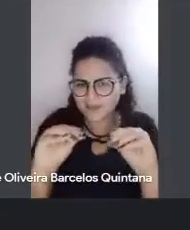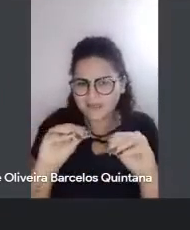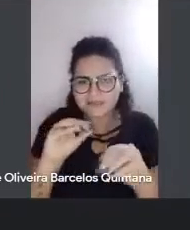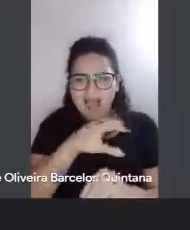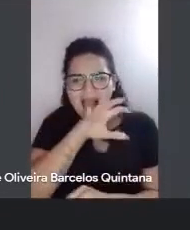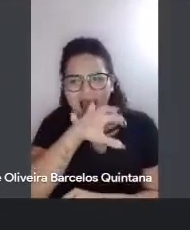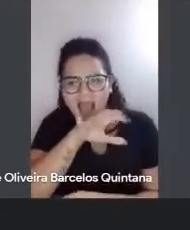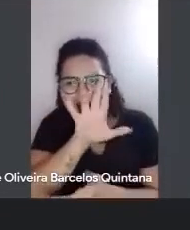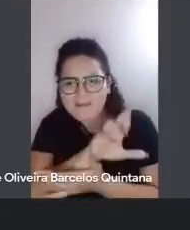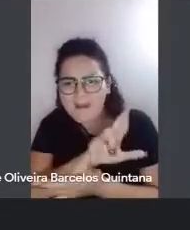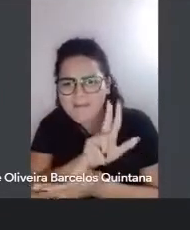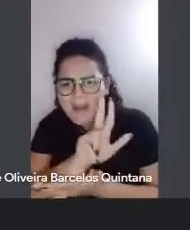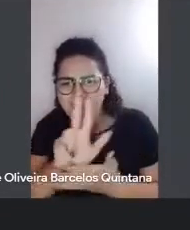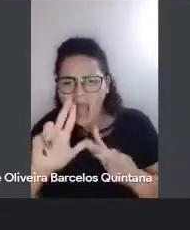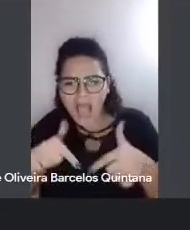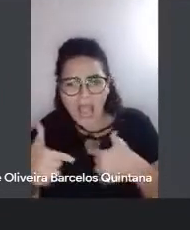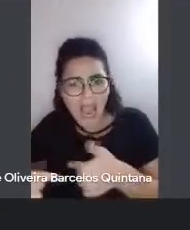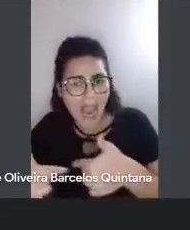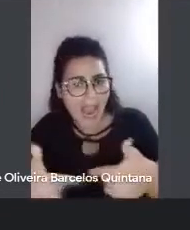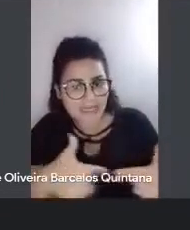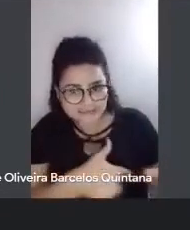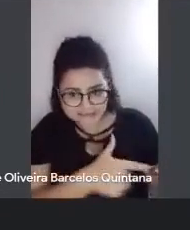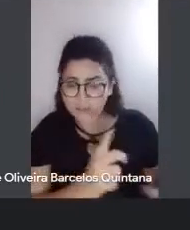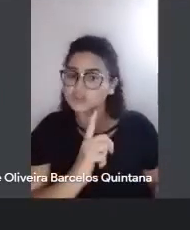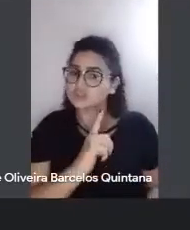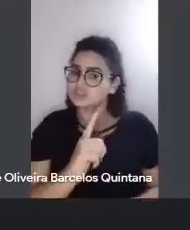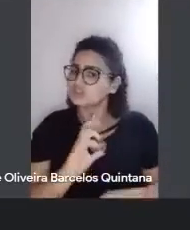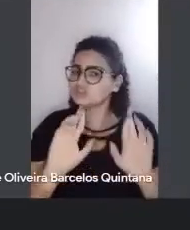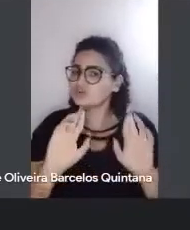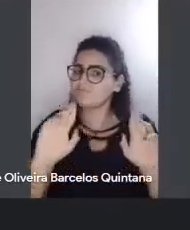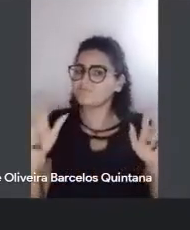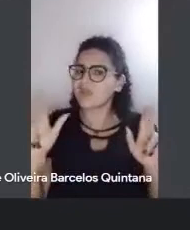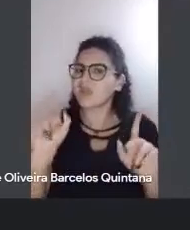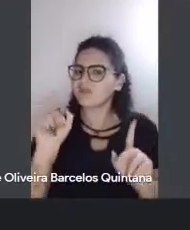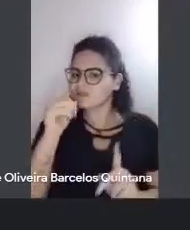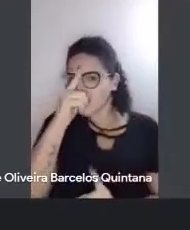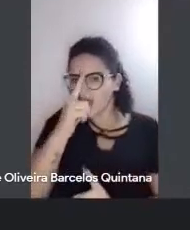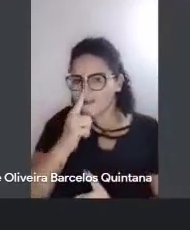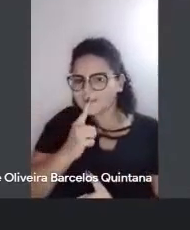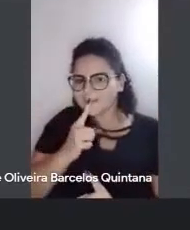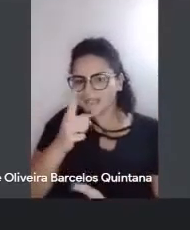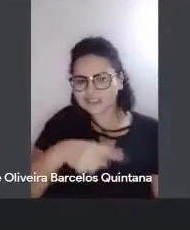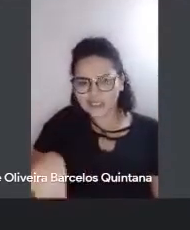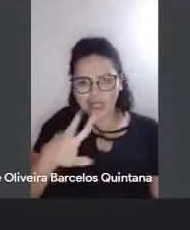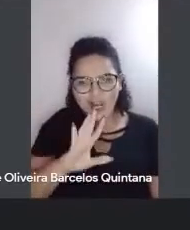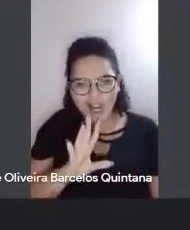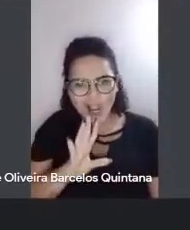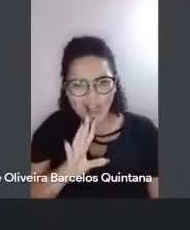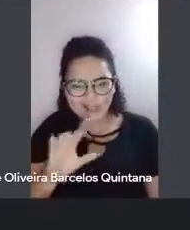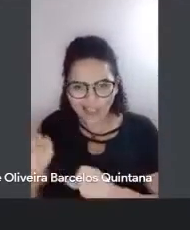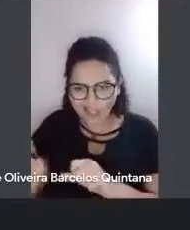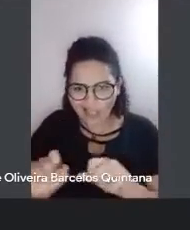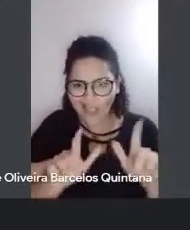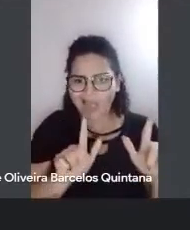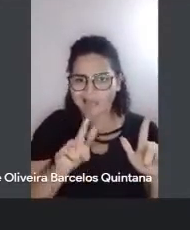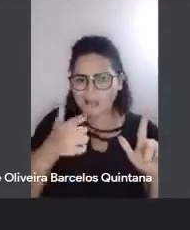de ação, quer dizer, é muito diferente daquela imagem que a gente, que a gente não, que se reproduz,